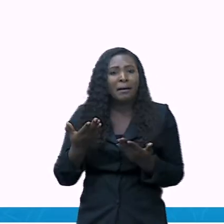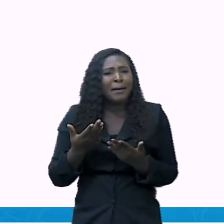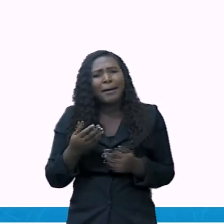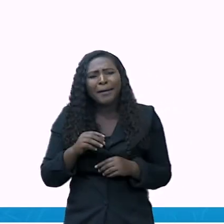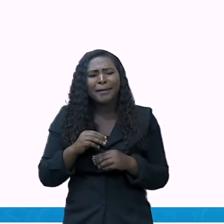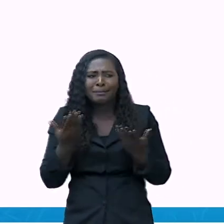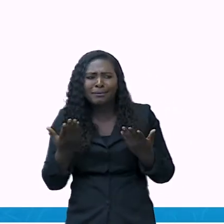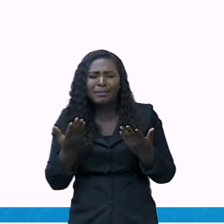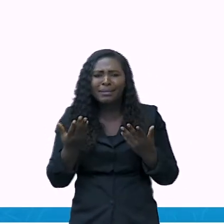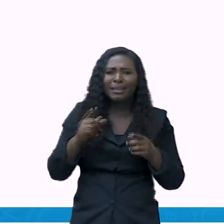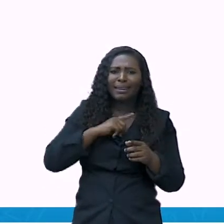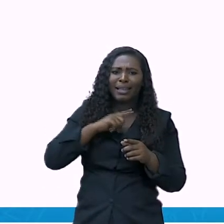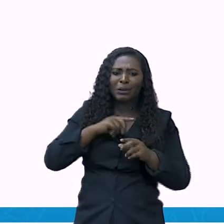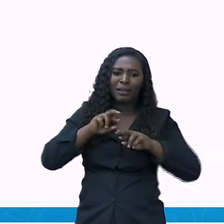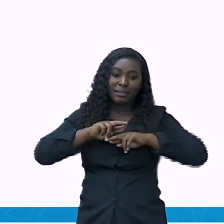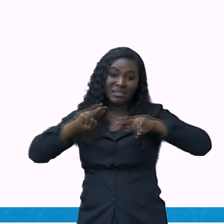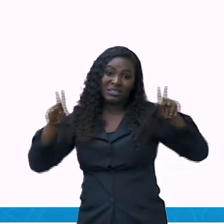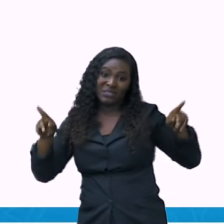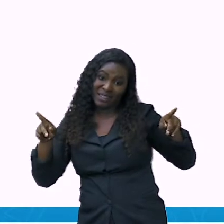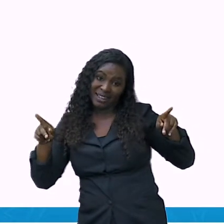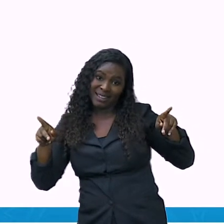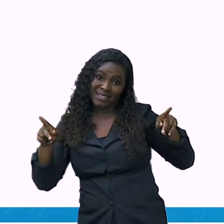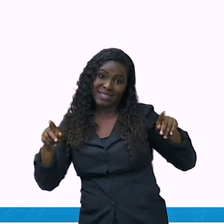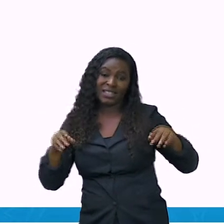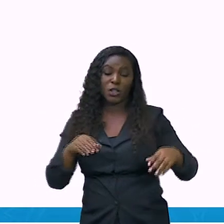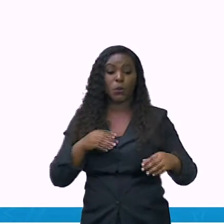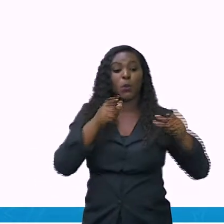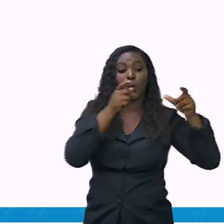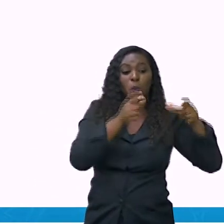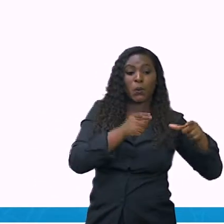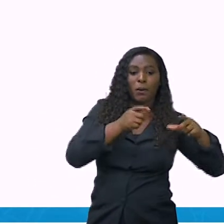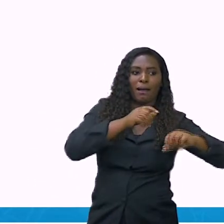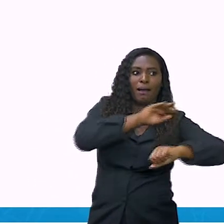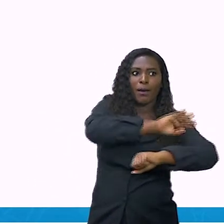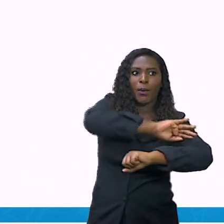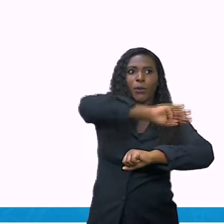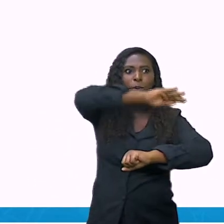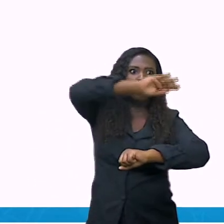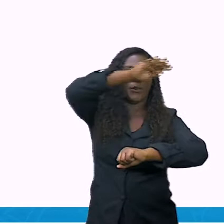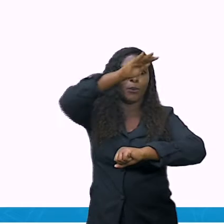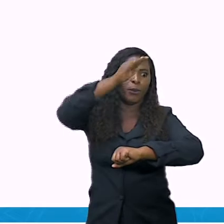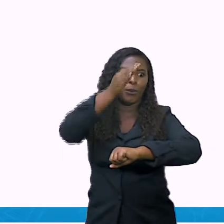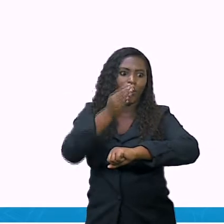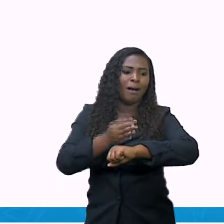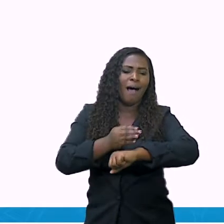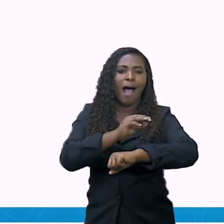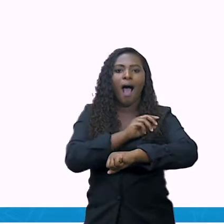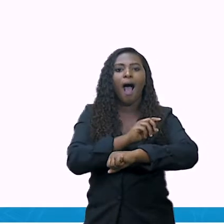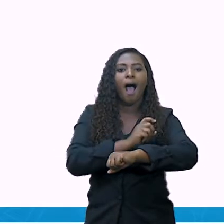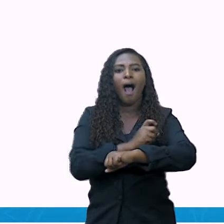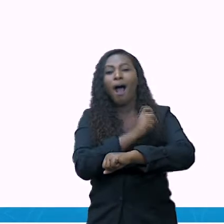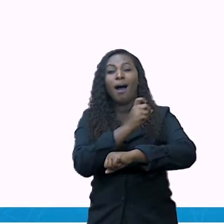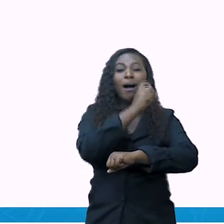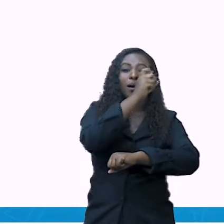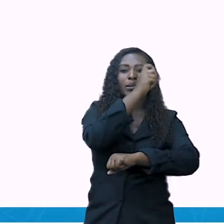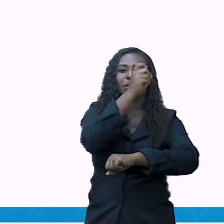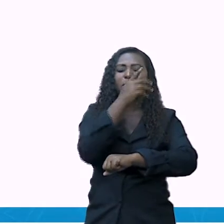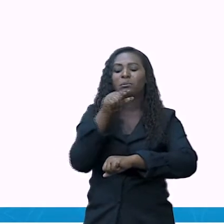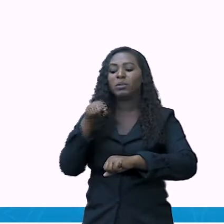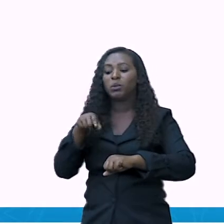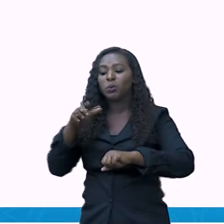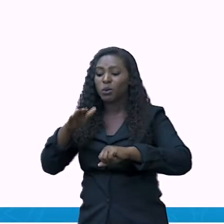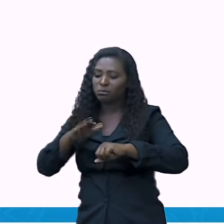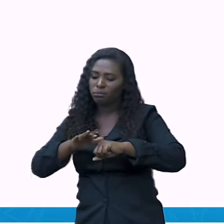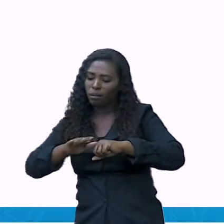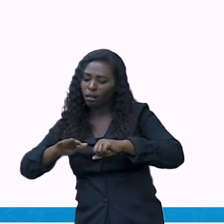aí, e eu também tenho o ponto mais baixo, que também não é uma área densamente